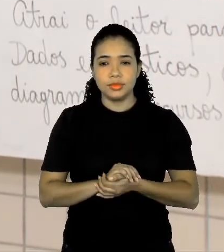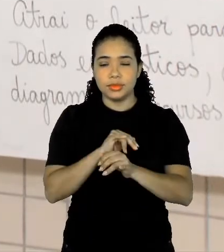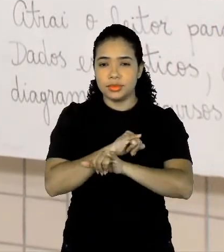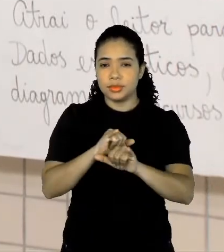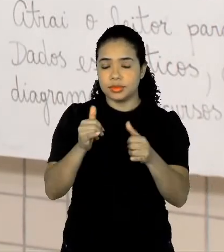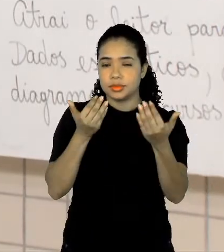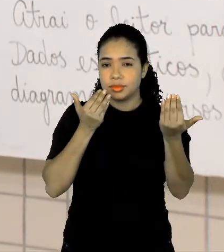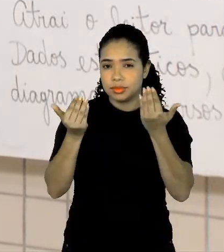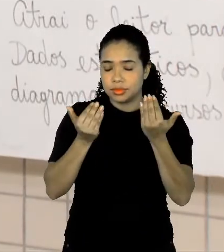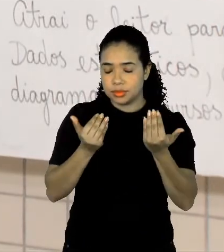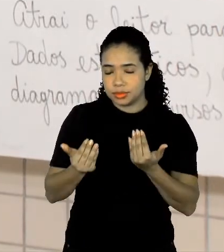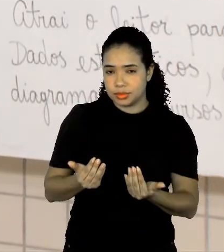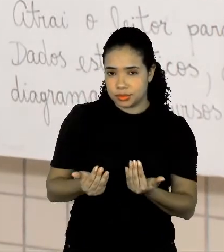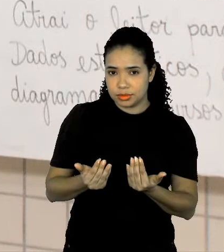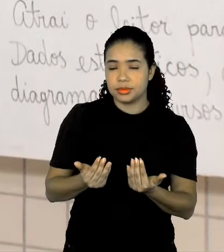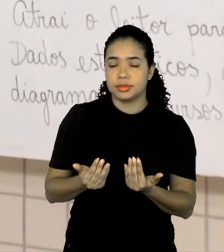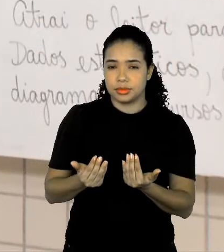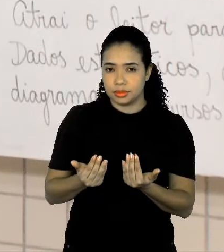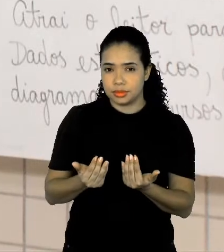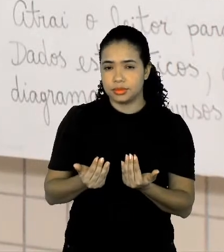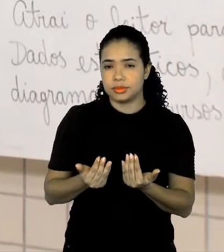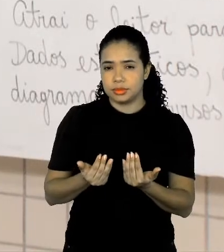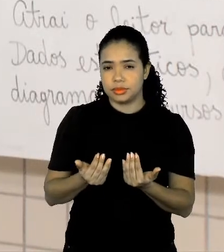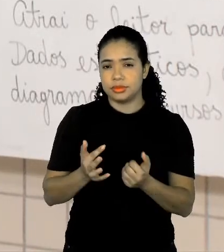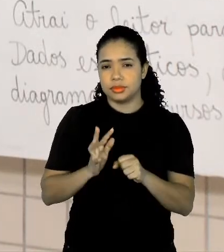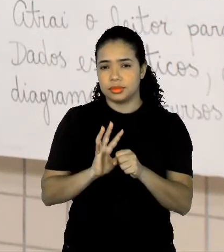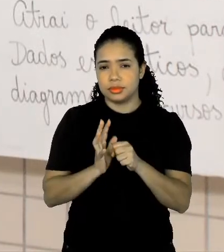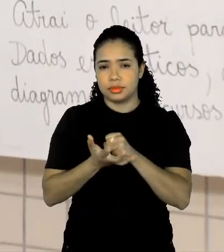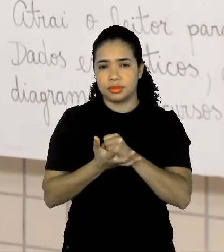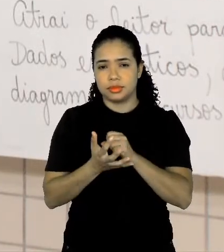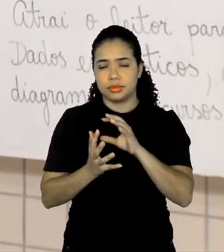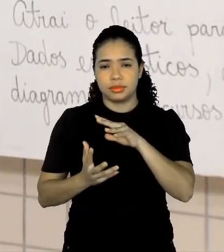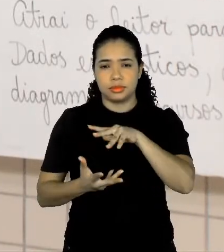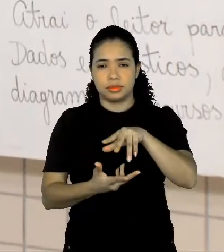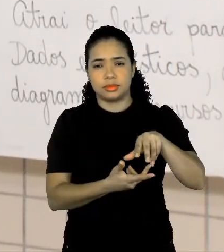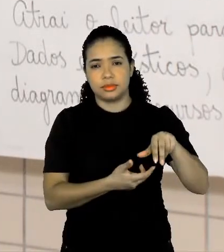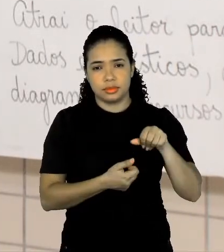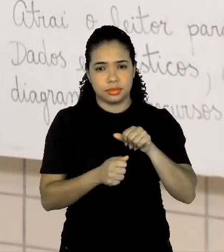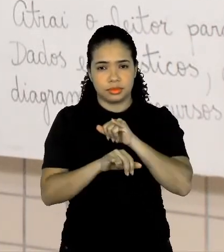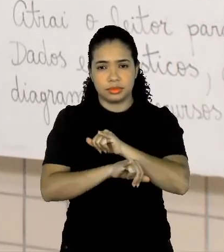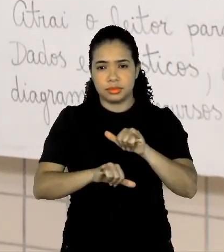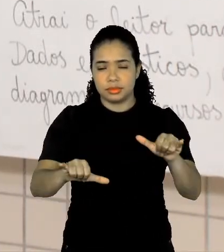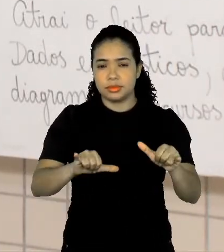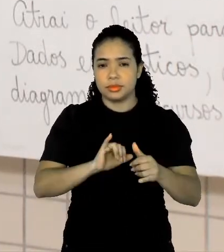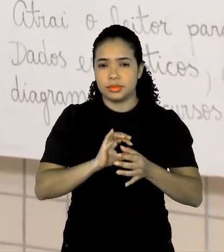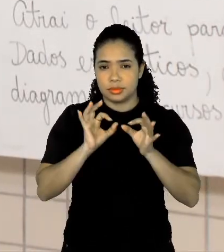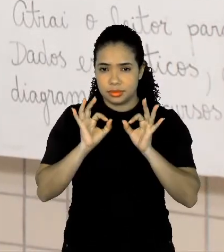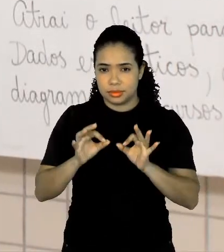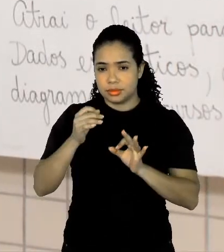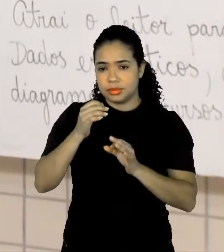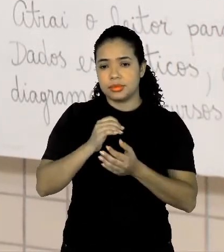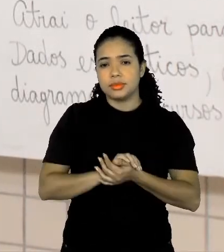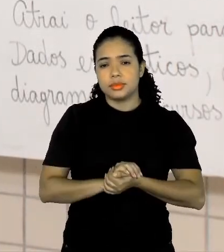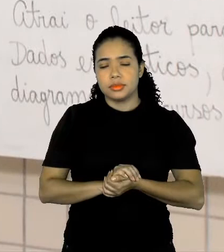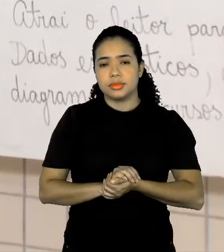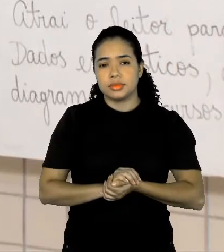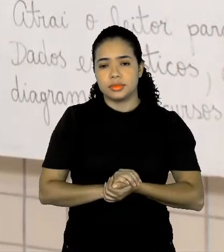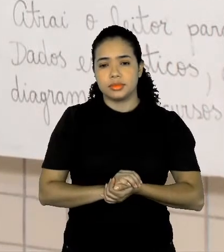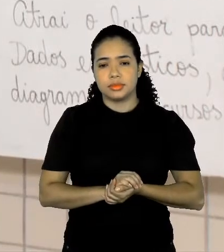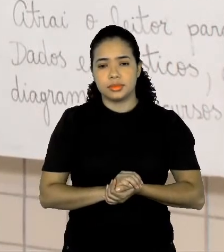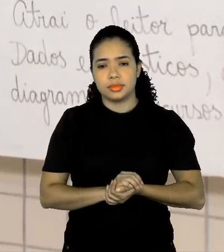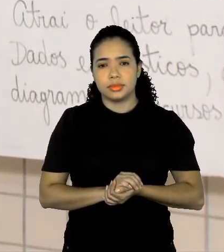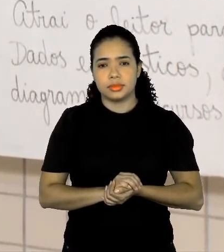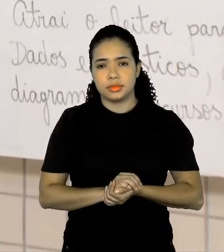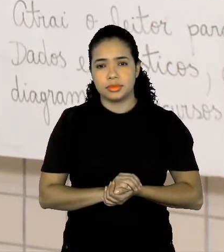comparativos a nível do coronavírus no mundo. Certo? Então, aí, mais um infográfico que